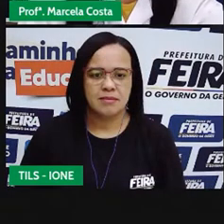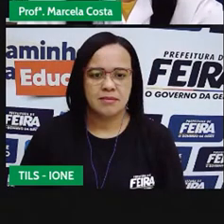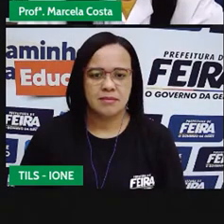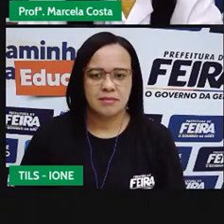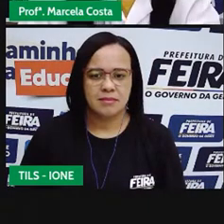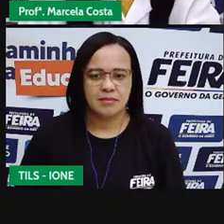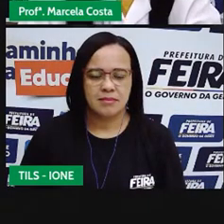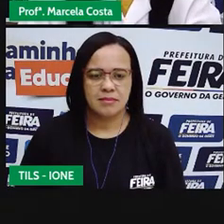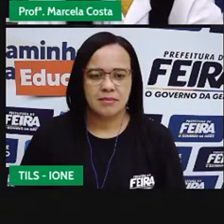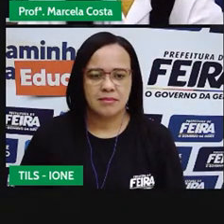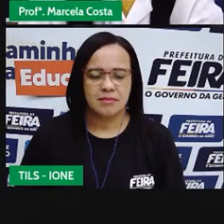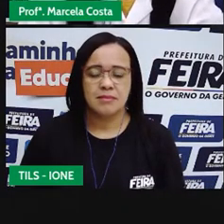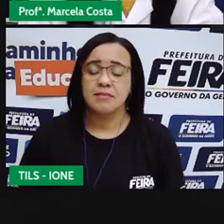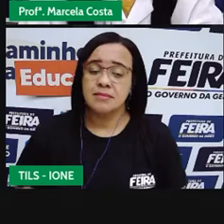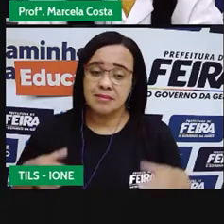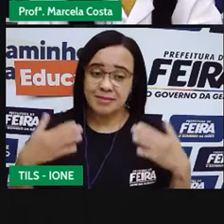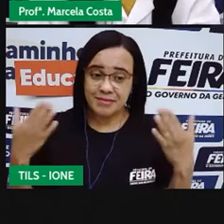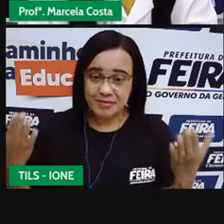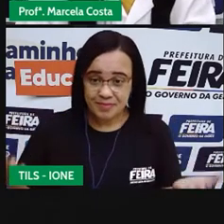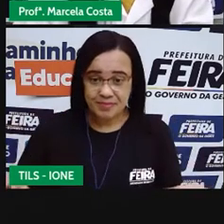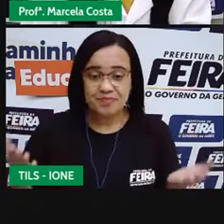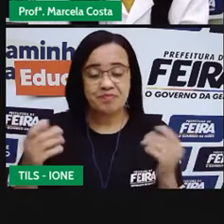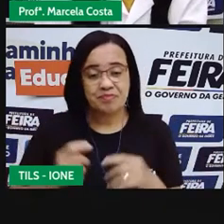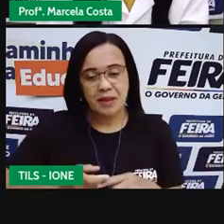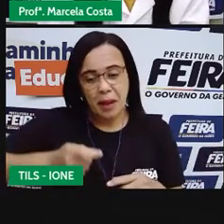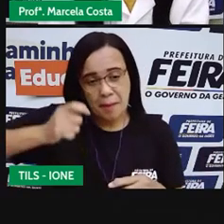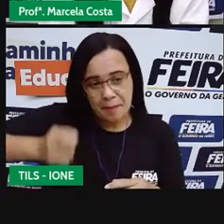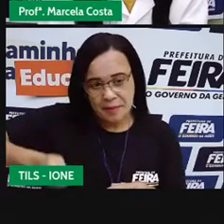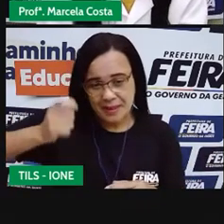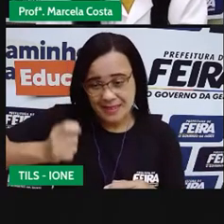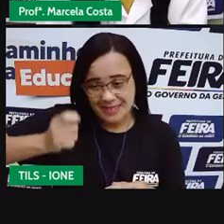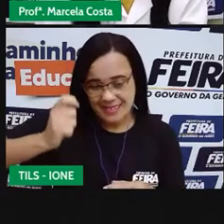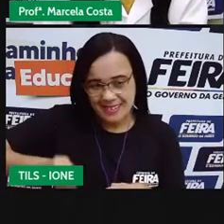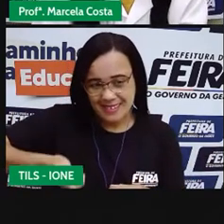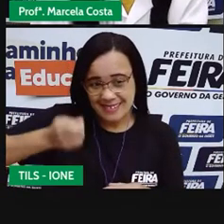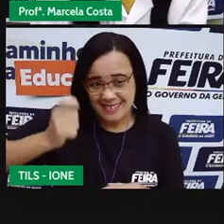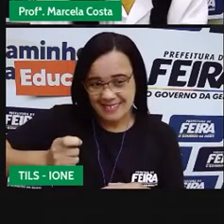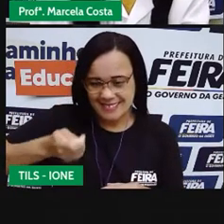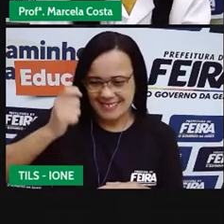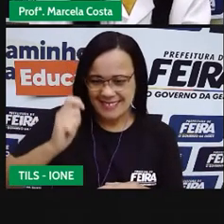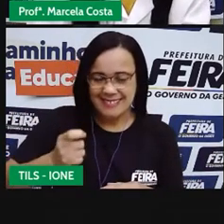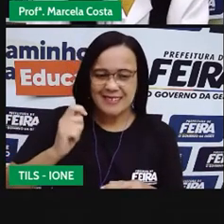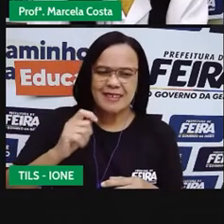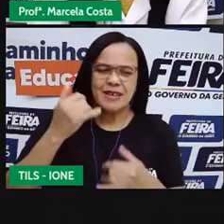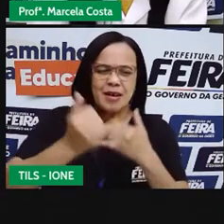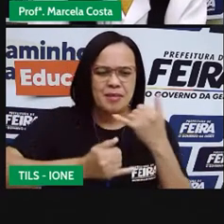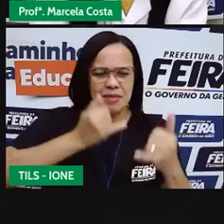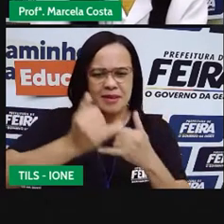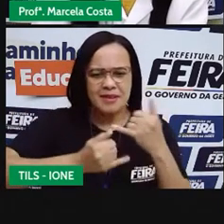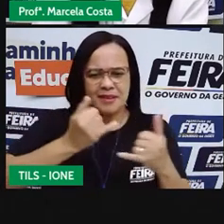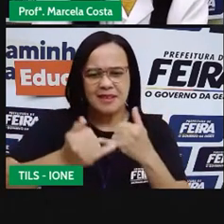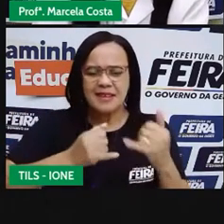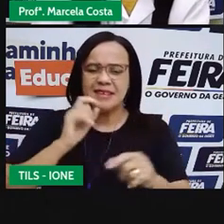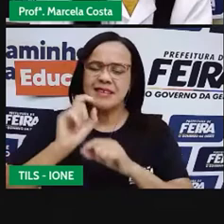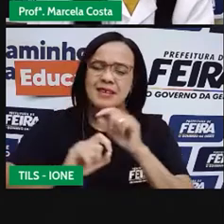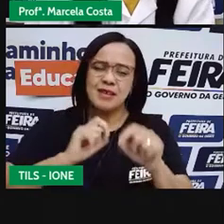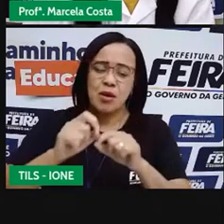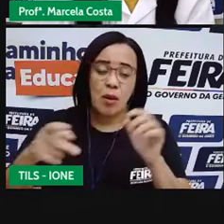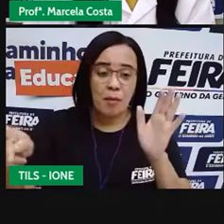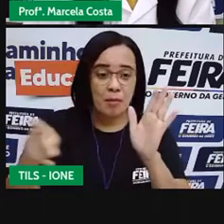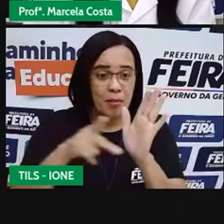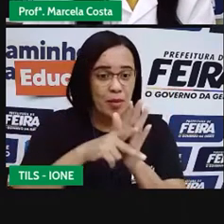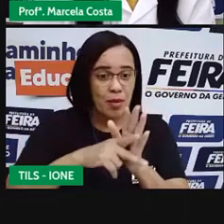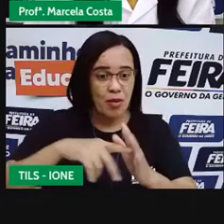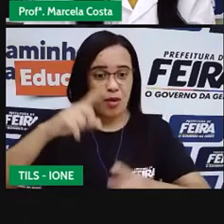Então, crianças, a pescaria é uma brincadeira típica de festas juninas.